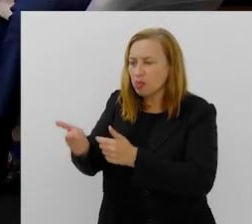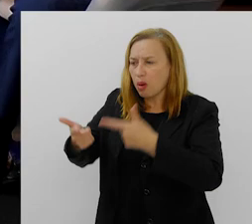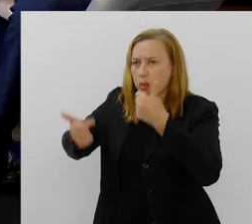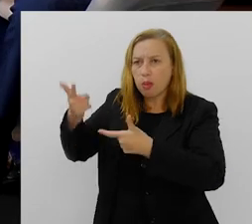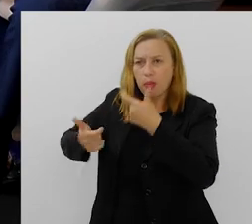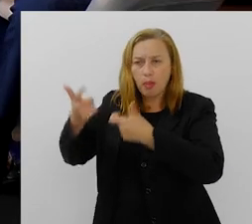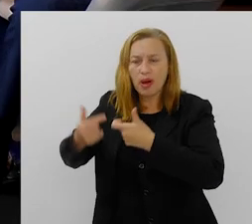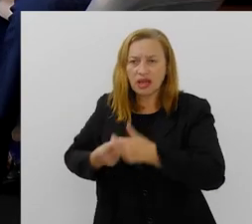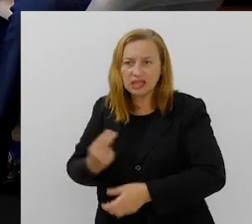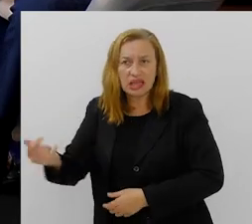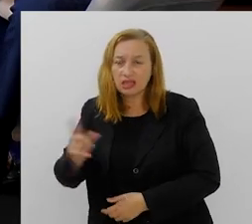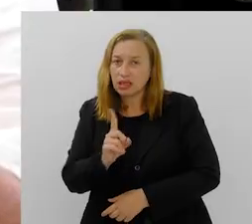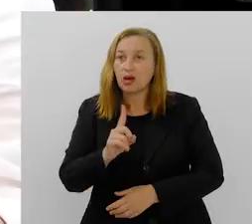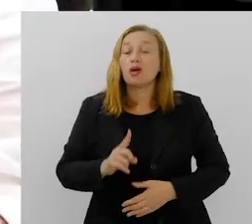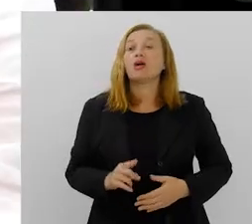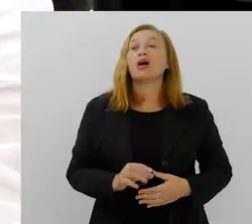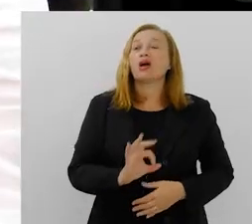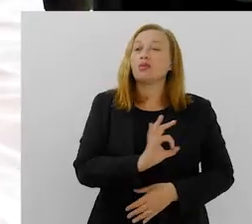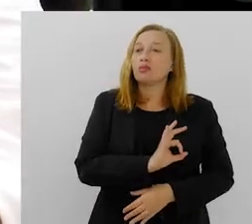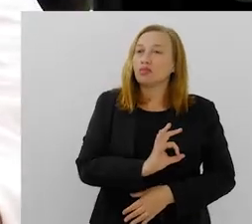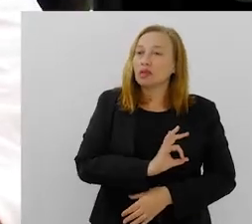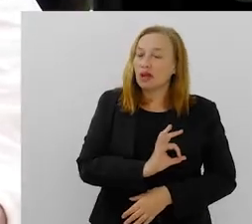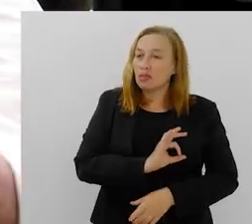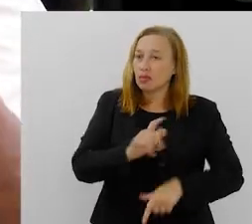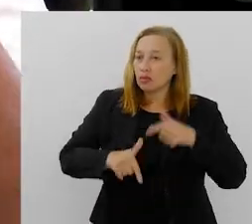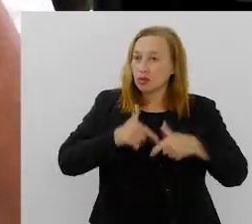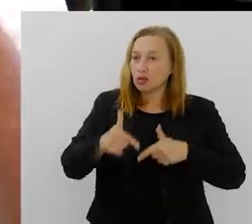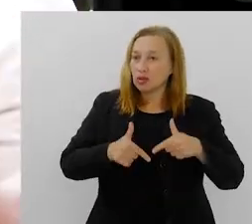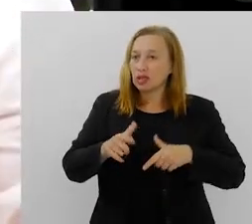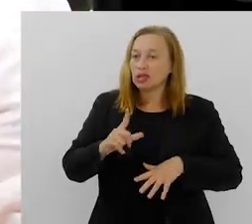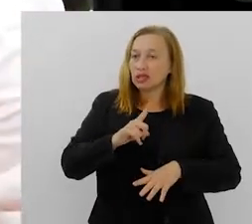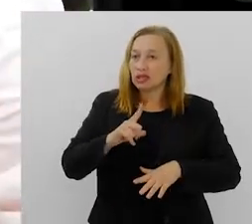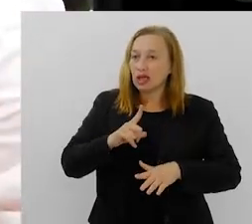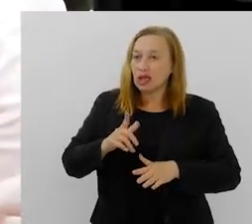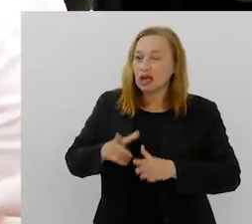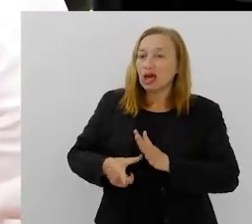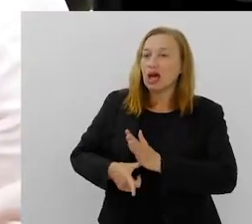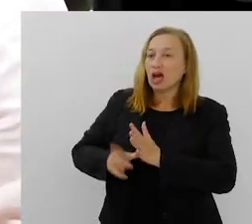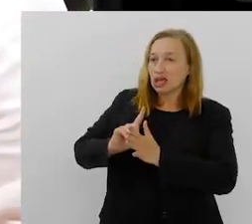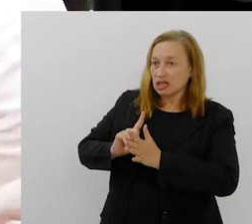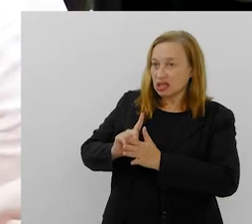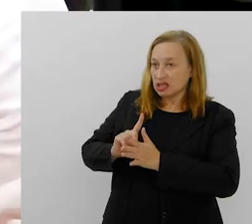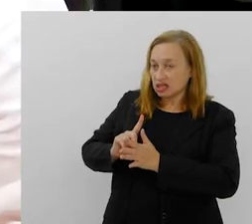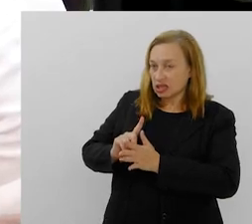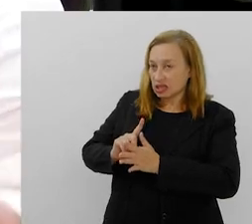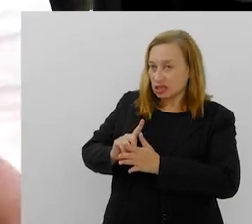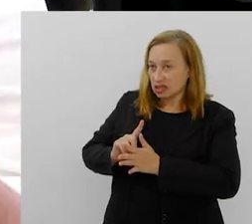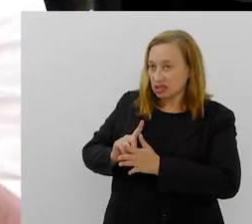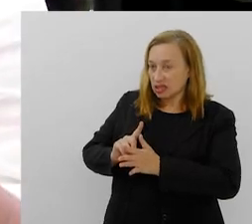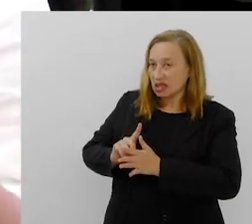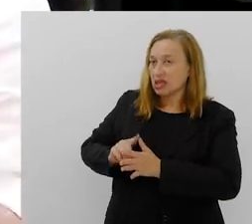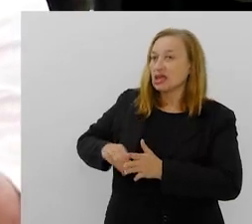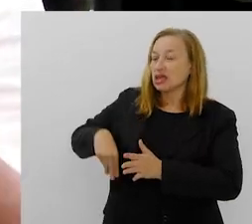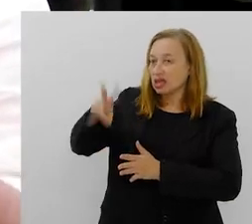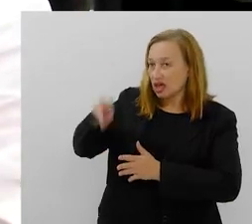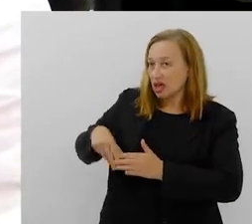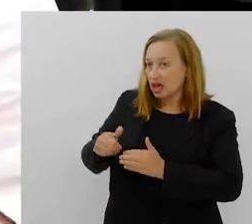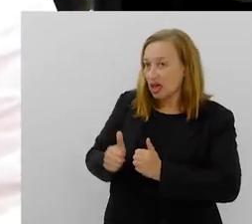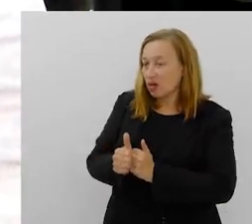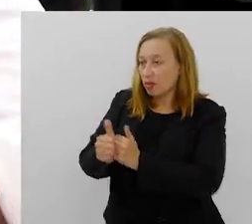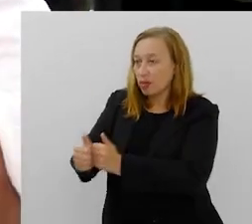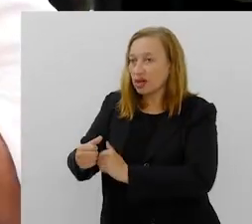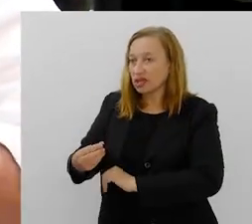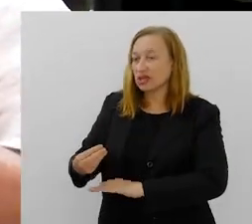tiroteios, que for, e sai. A operação policial, ela tem um sufocamento antes da favela, né? Quem está na favela ou quem